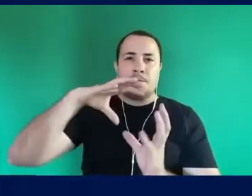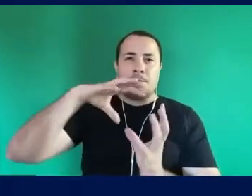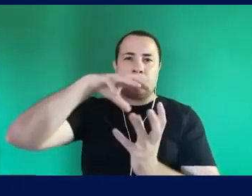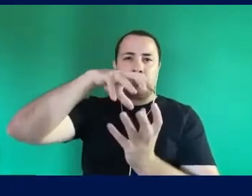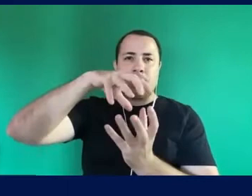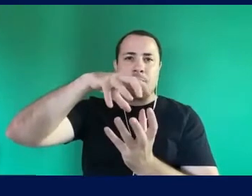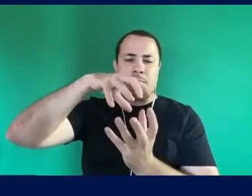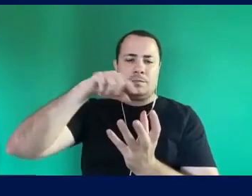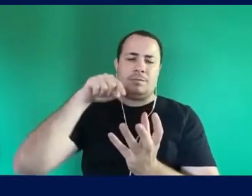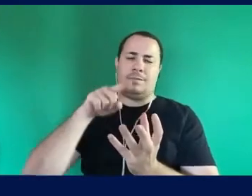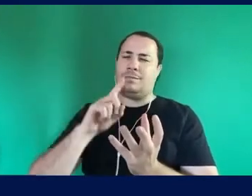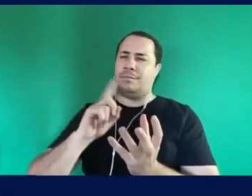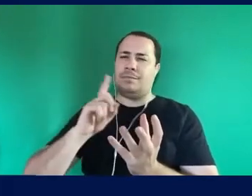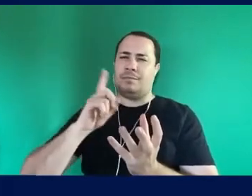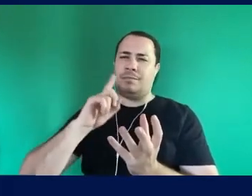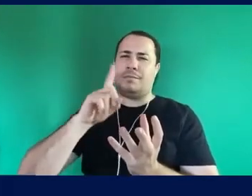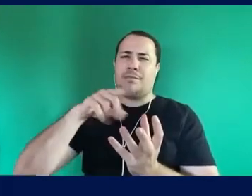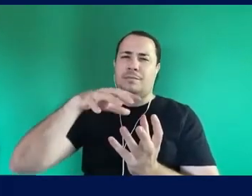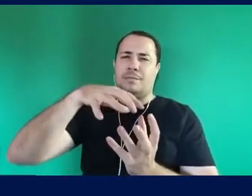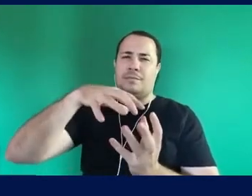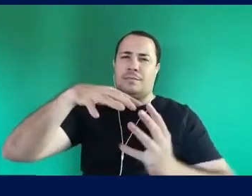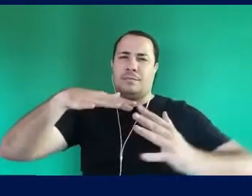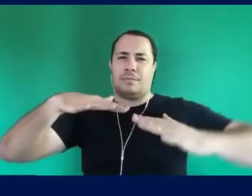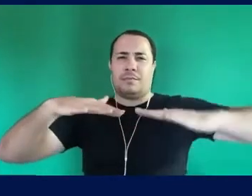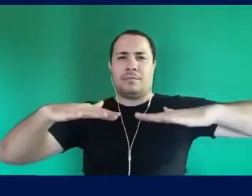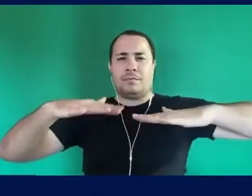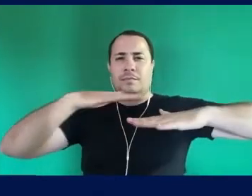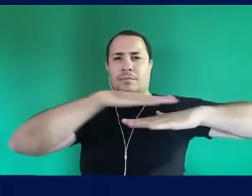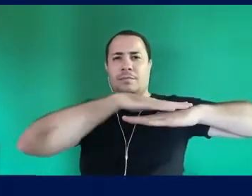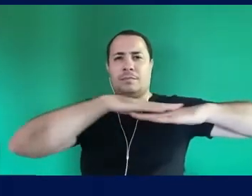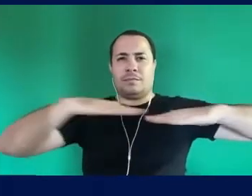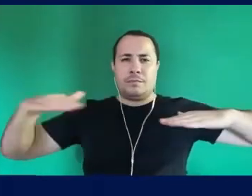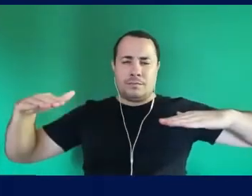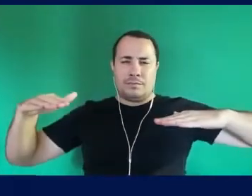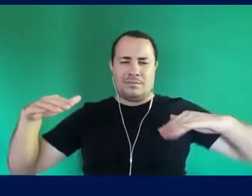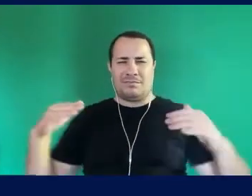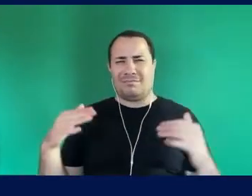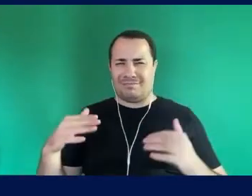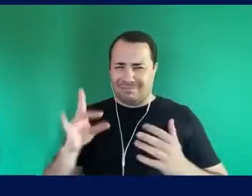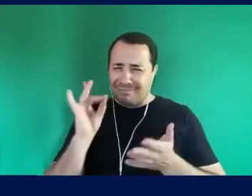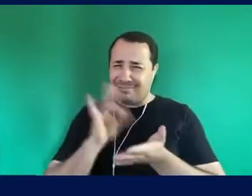E ela é plana Eu não estou Me baseando No real